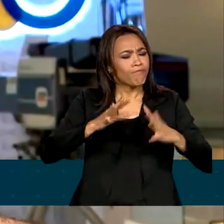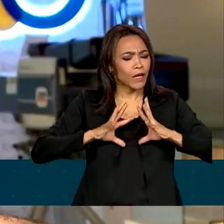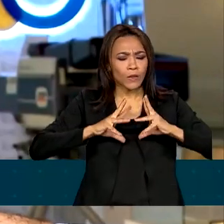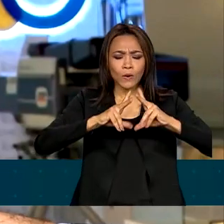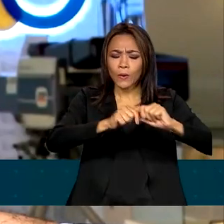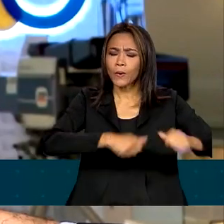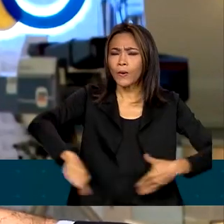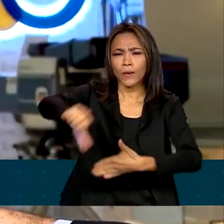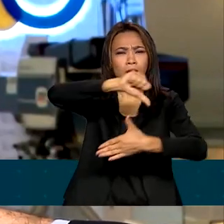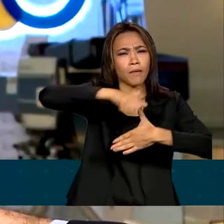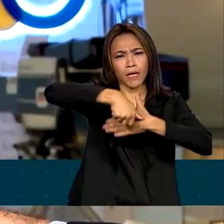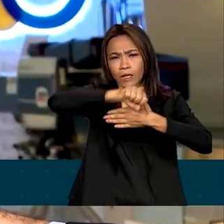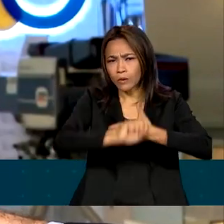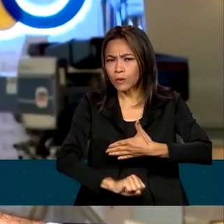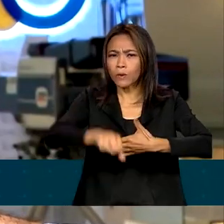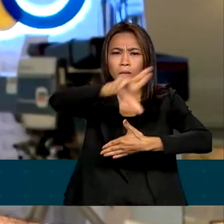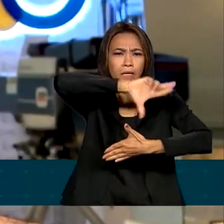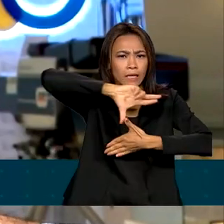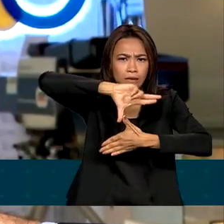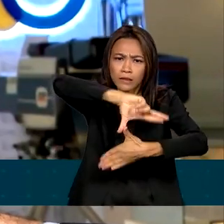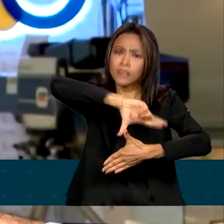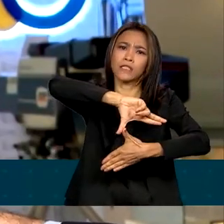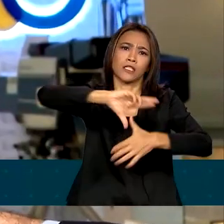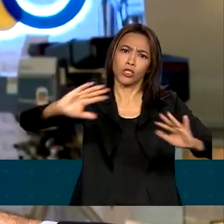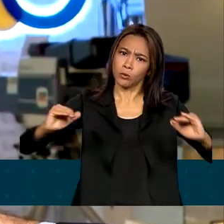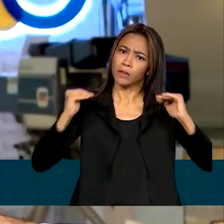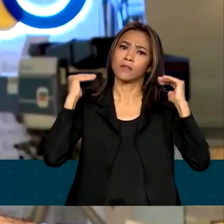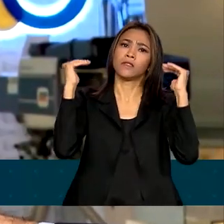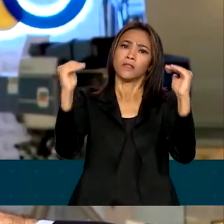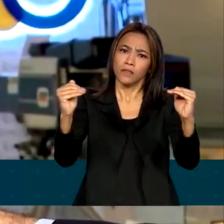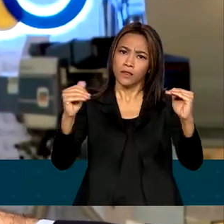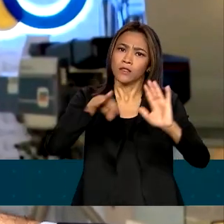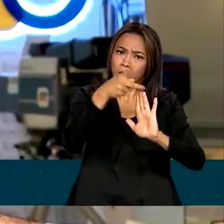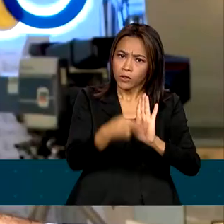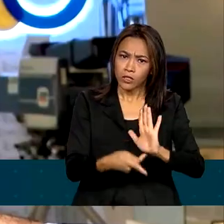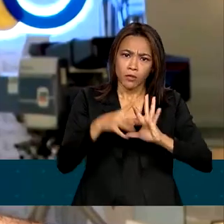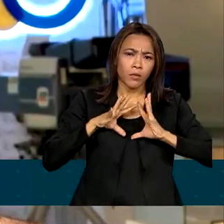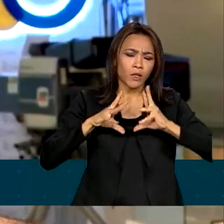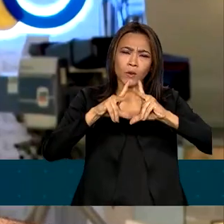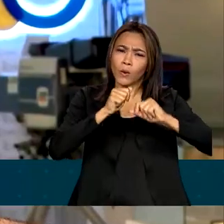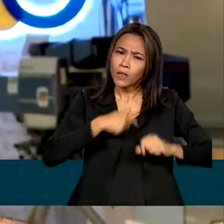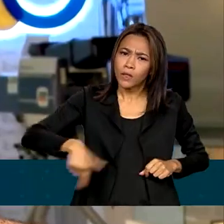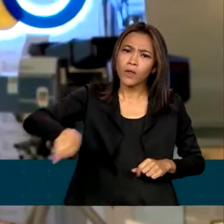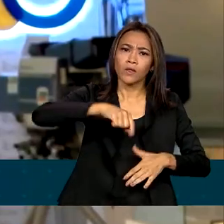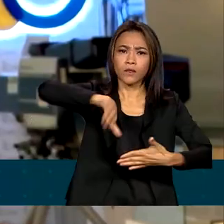toda a América do Sul, da América Latina, um projeto de soberania para toda a nossa região. Obrigado. Obrigado.